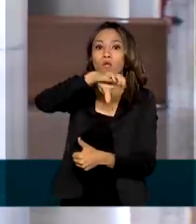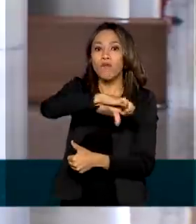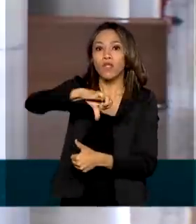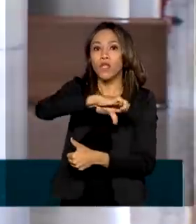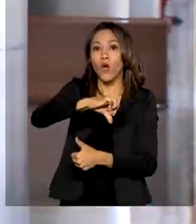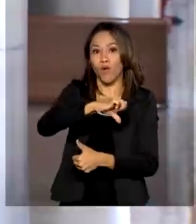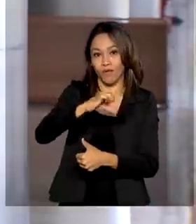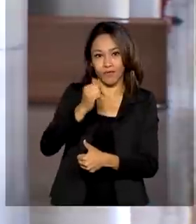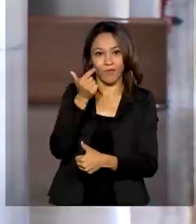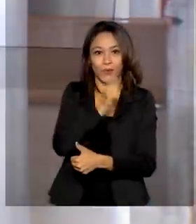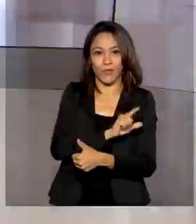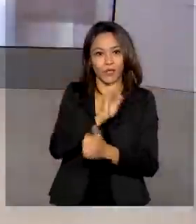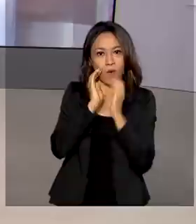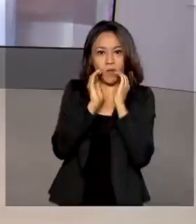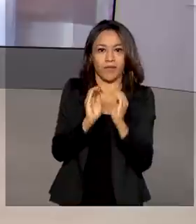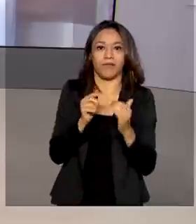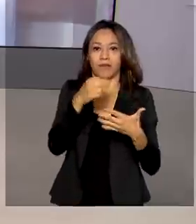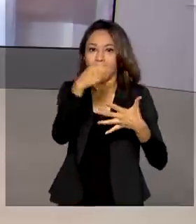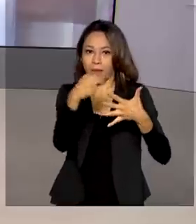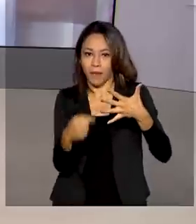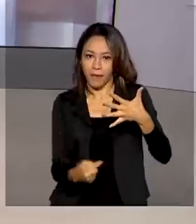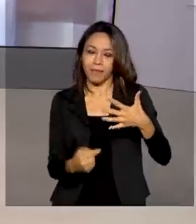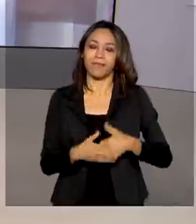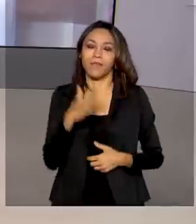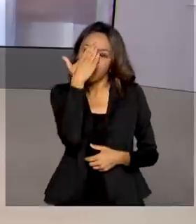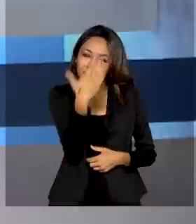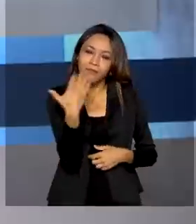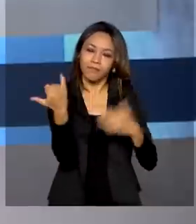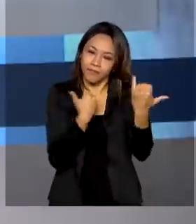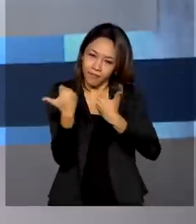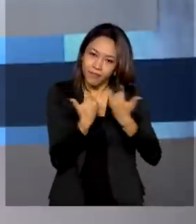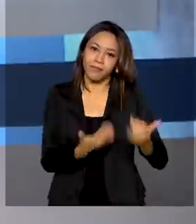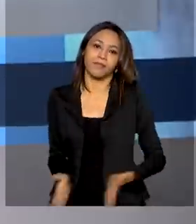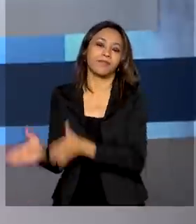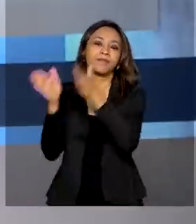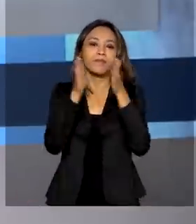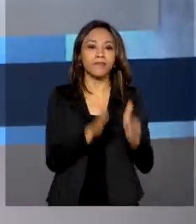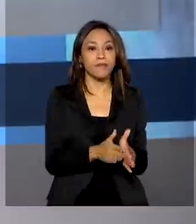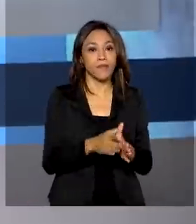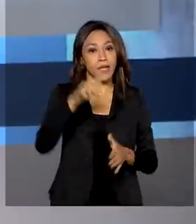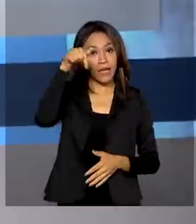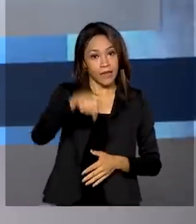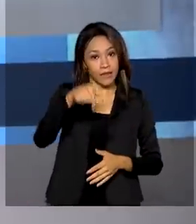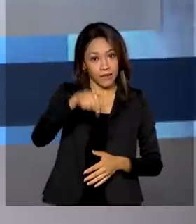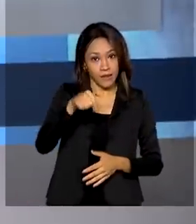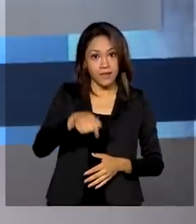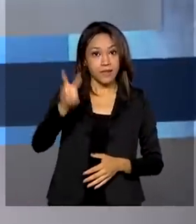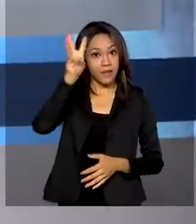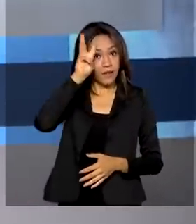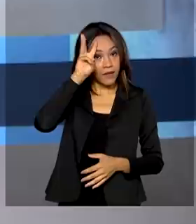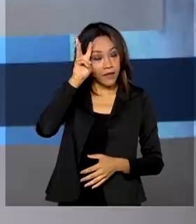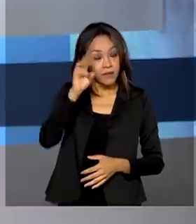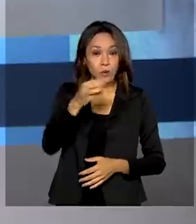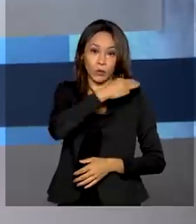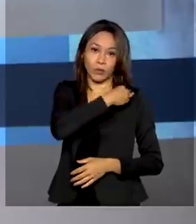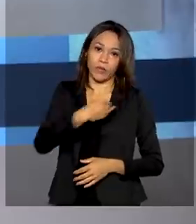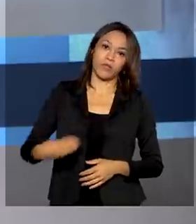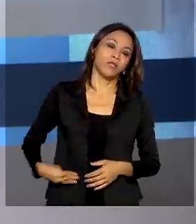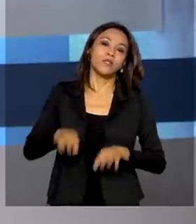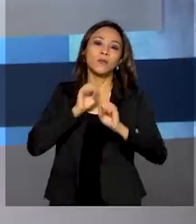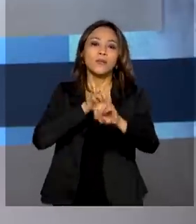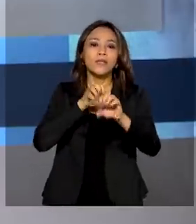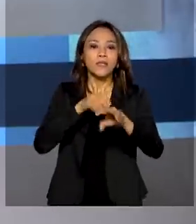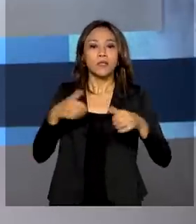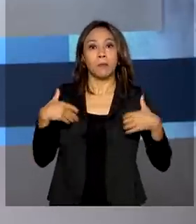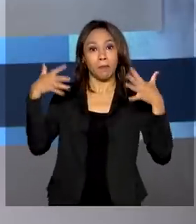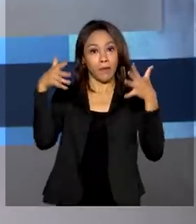Eu volto com você, Renata. Obrigada pelas suas informações, Ana. Nesta terça-feira, o ministro da Educação, Milton Ribeiro, participou do